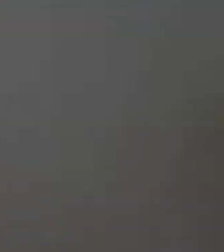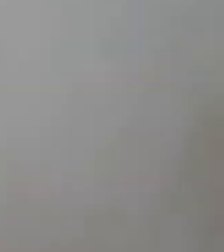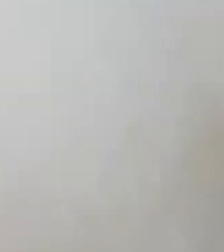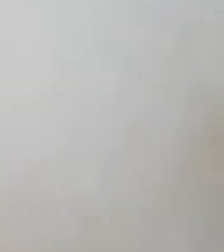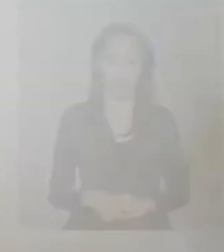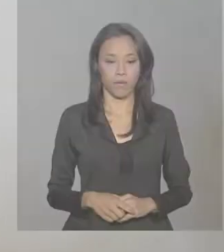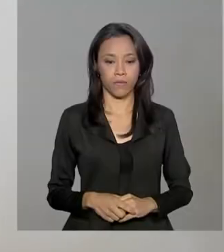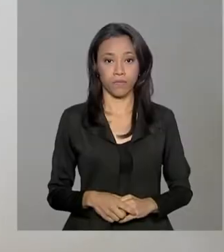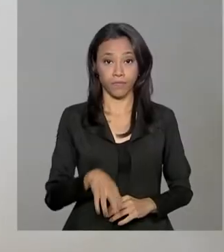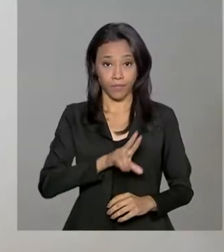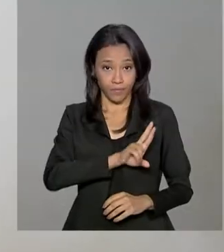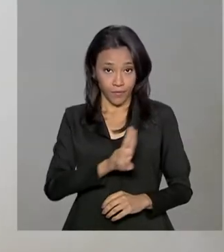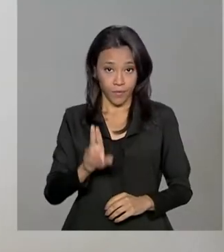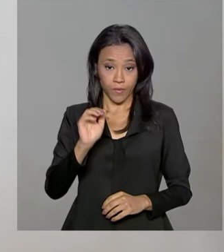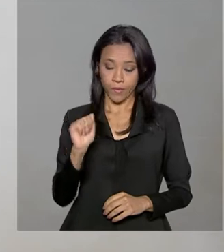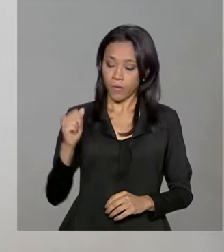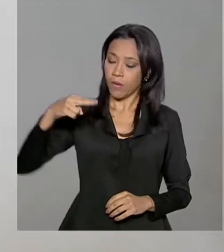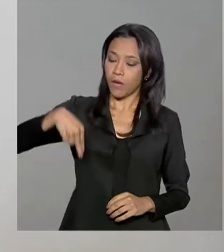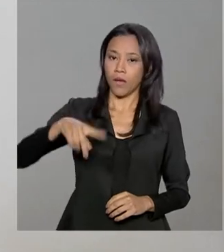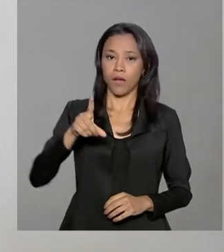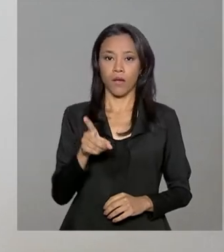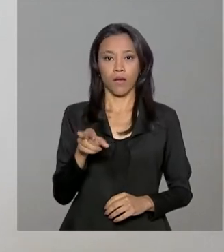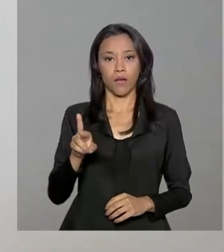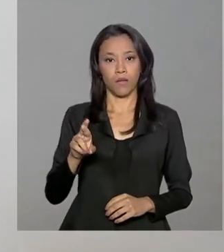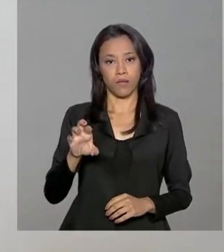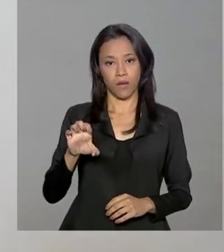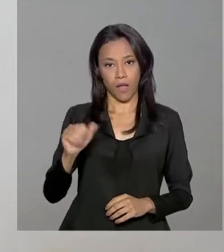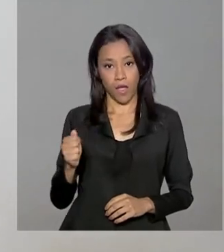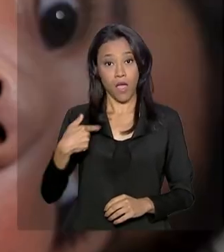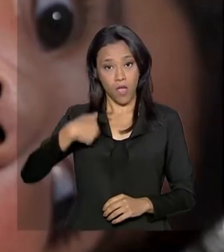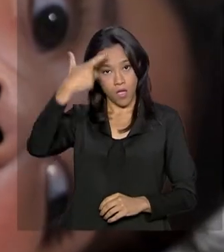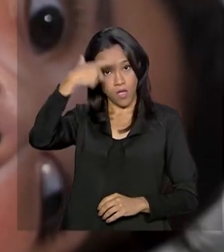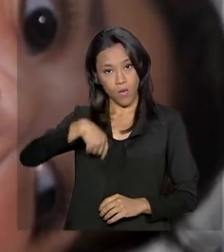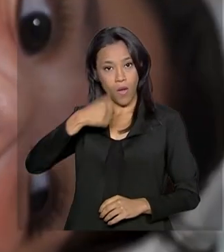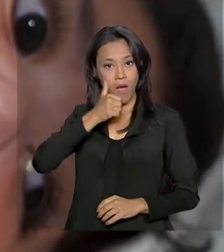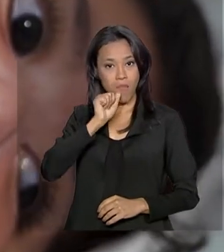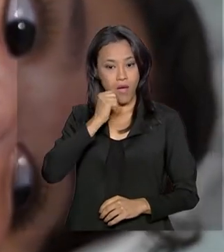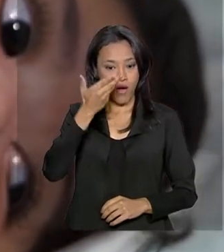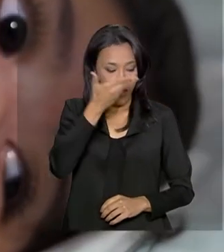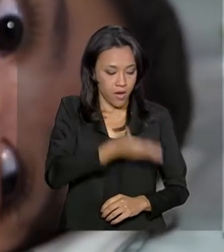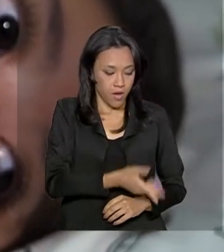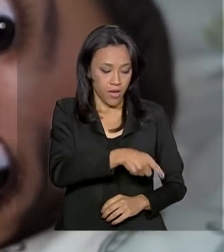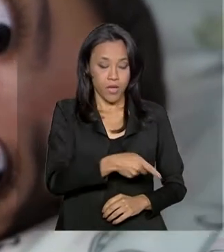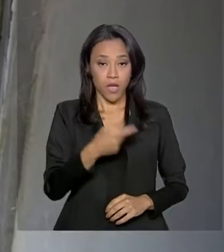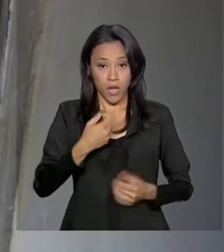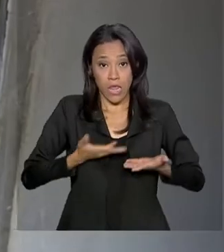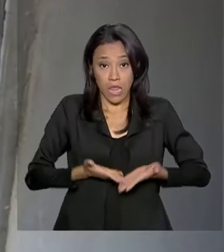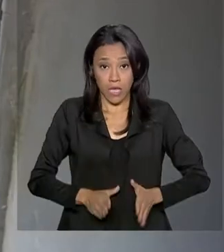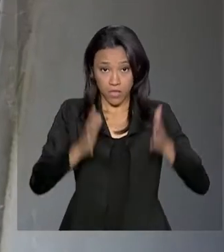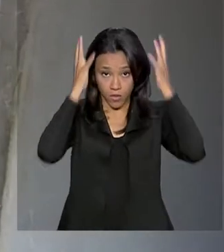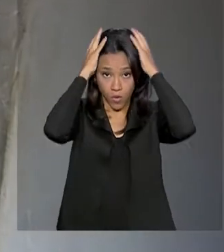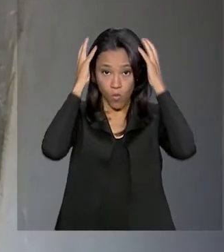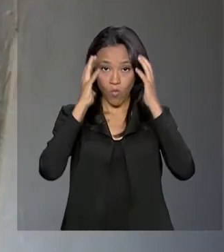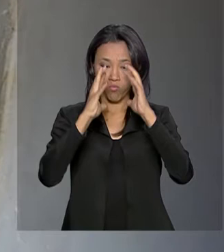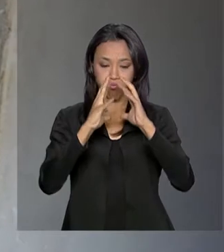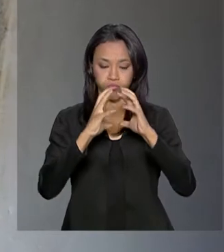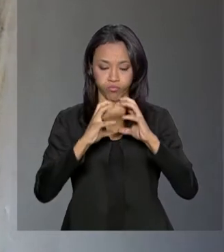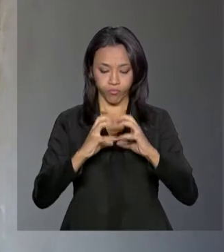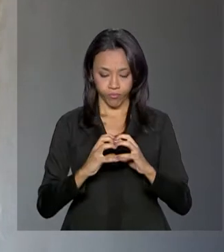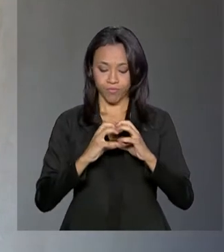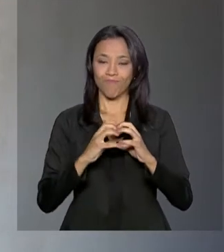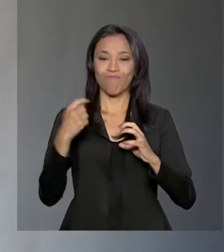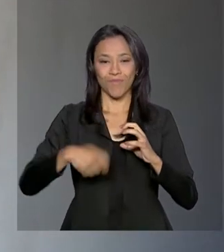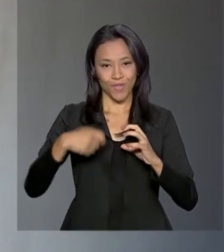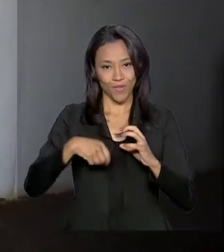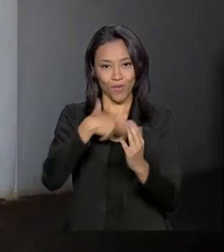Eu sou a André, André de Jesus Santos, sou a mãe do Arthur. O Arthur nasceu com hidrocefalia, teve que ficar na UTI por